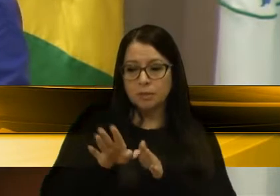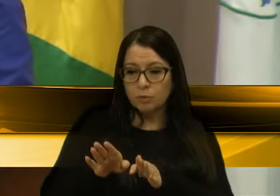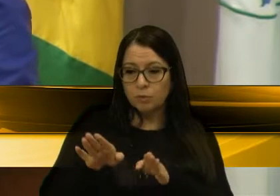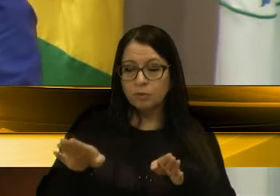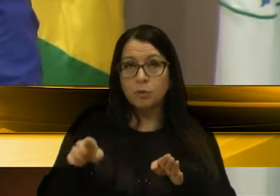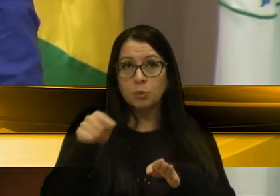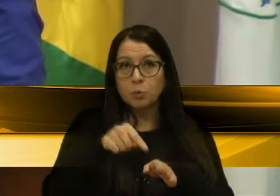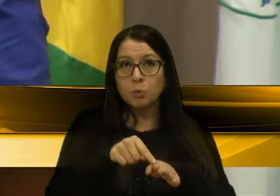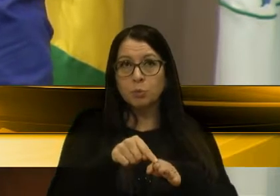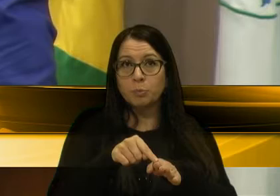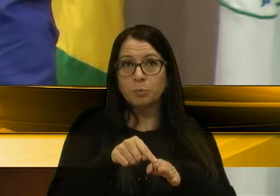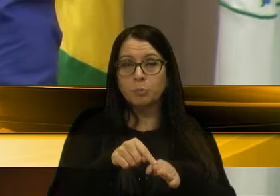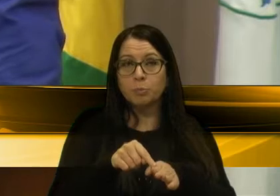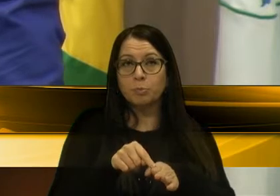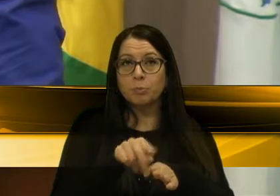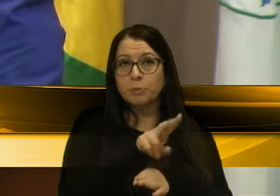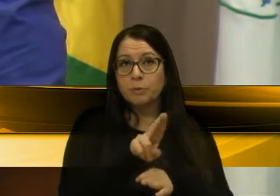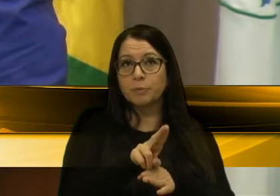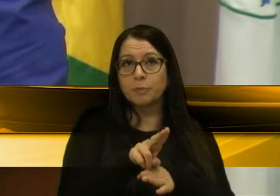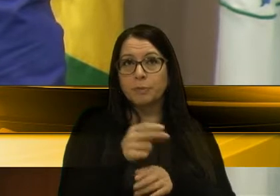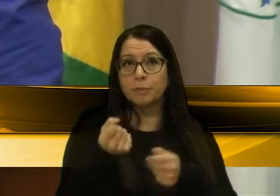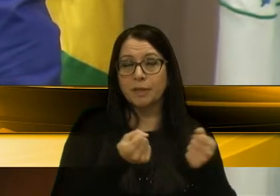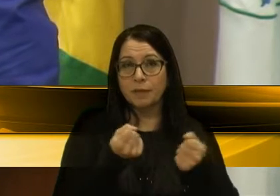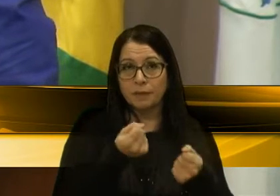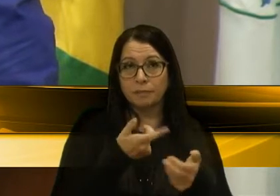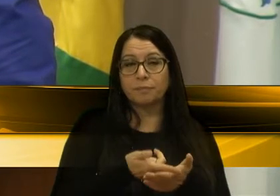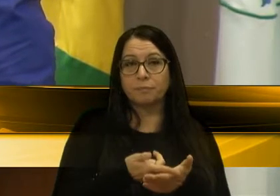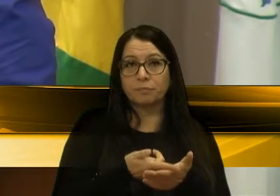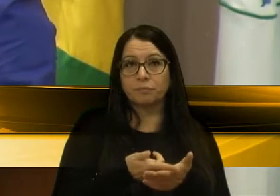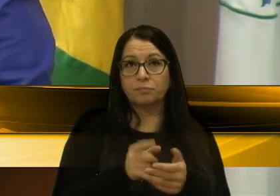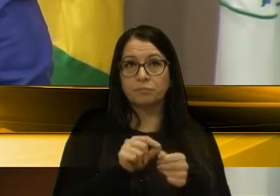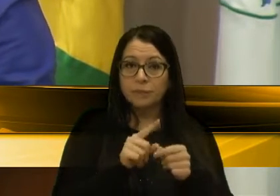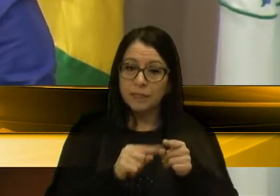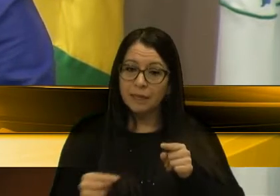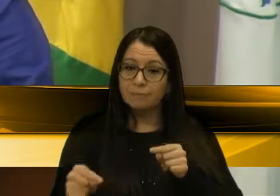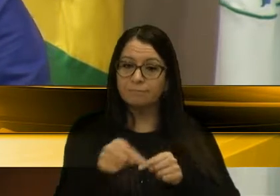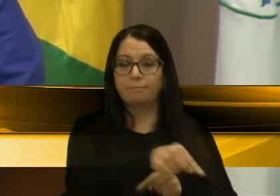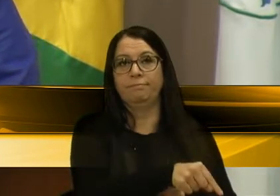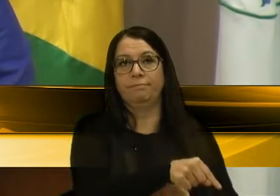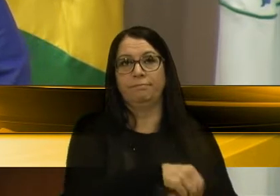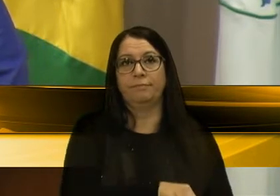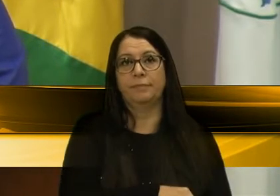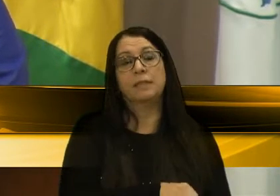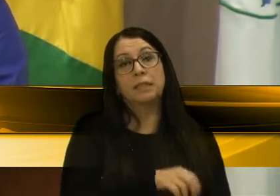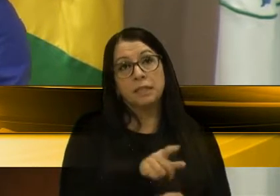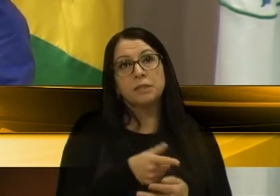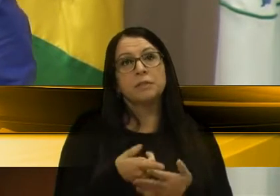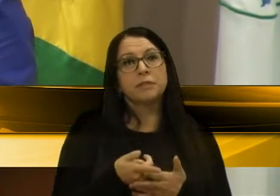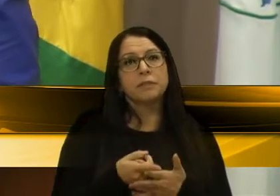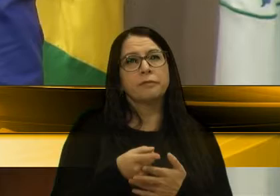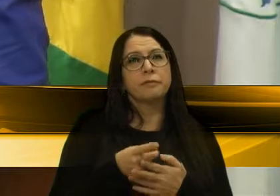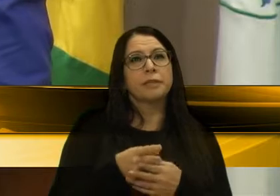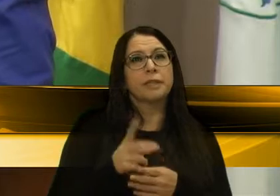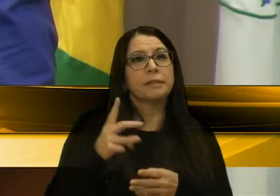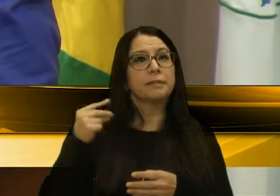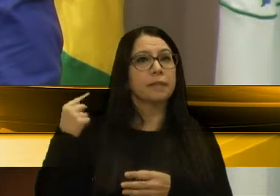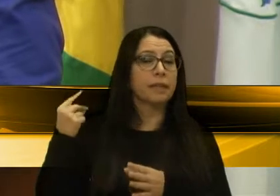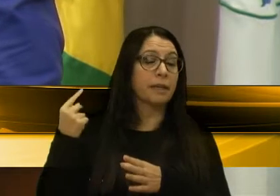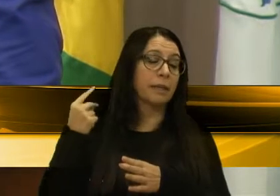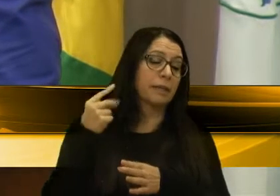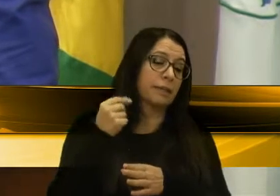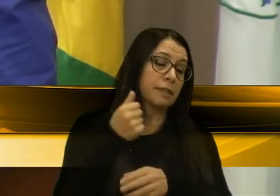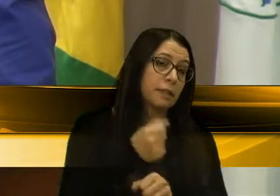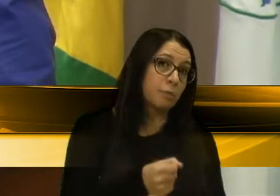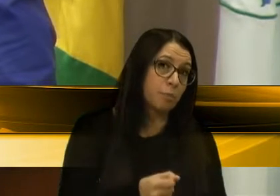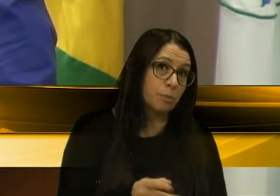sendo que uma acaba sendo ocupada pelos veículos para fazer a conversão. Então, isso é algo que vem se arrastando ao longo de muito